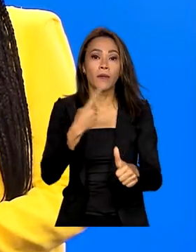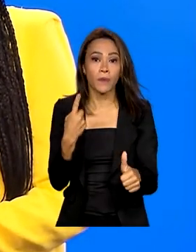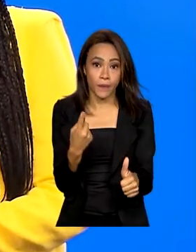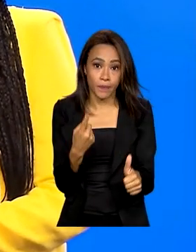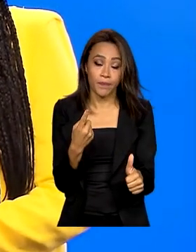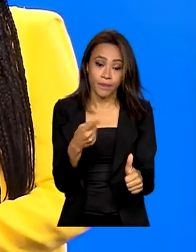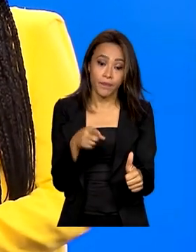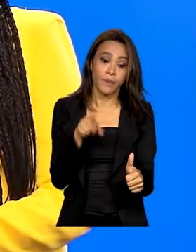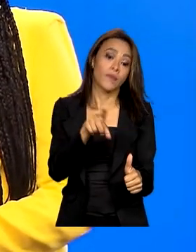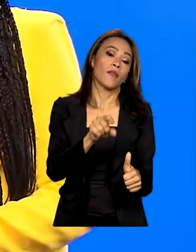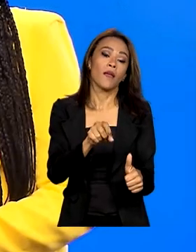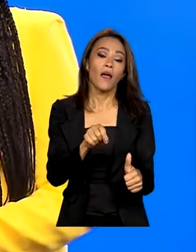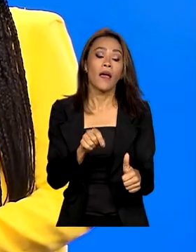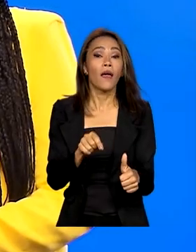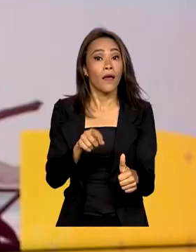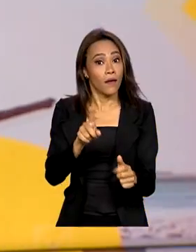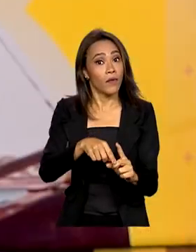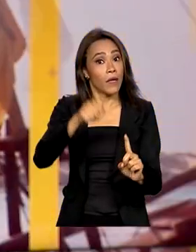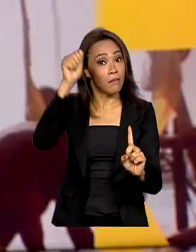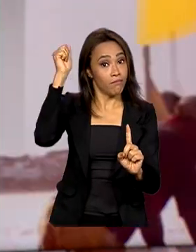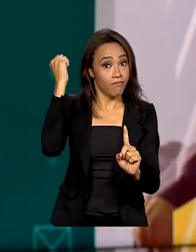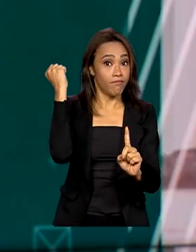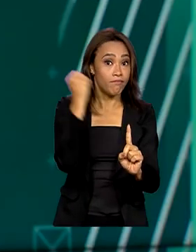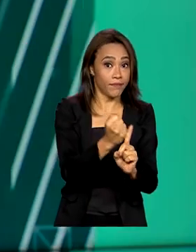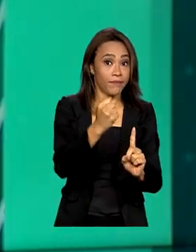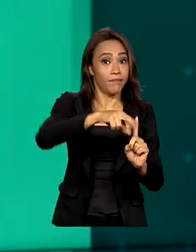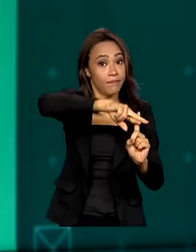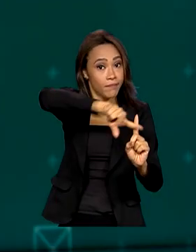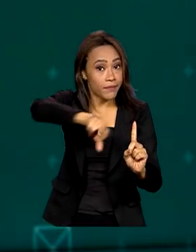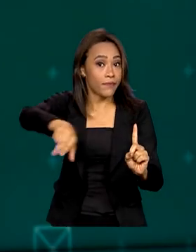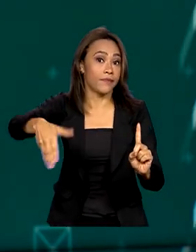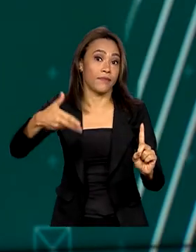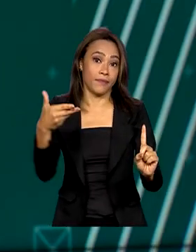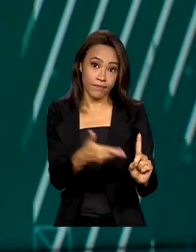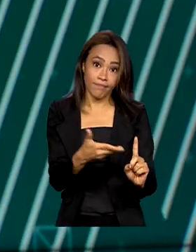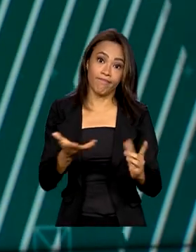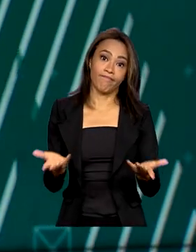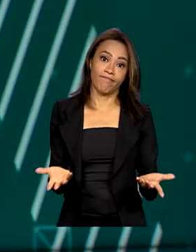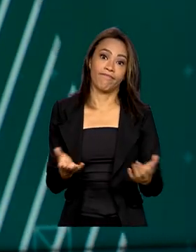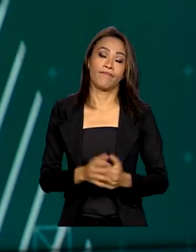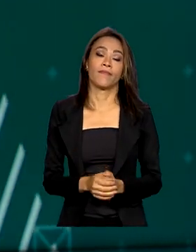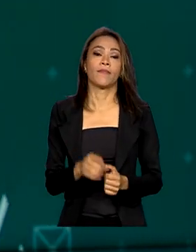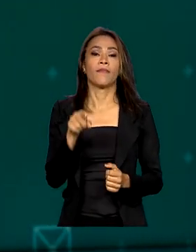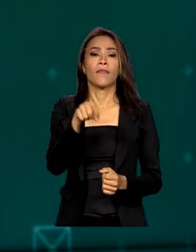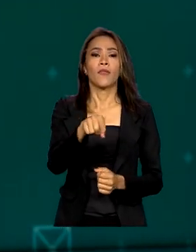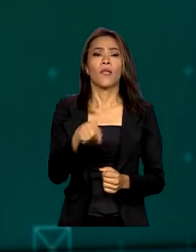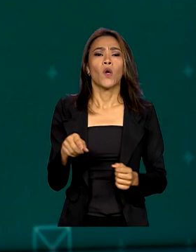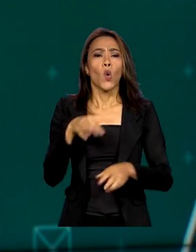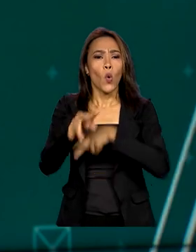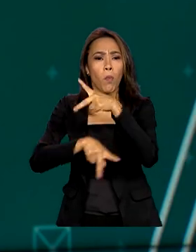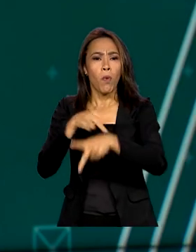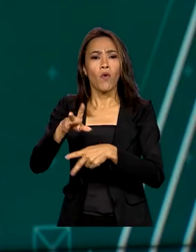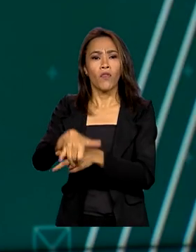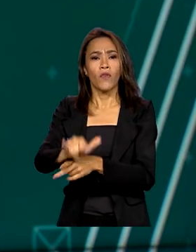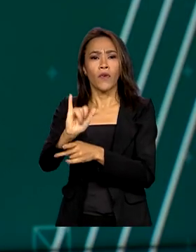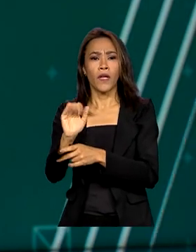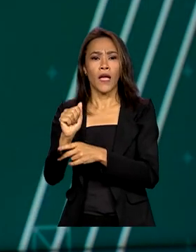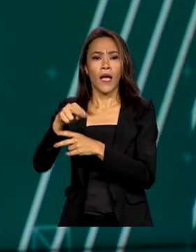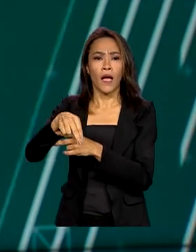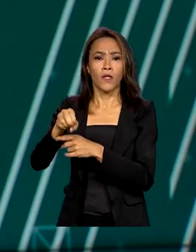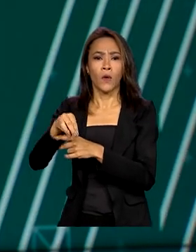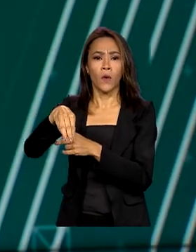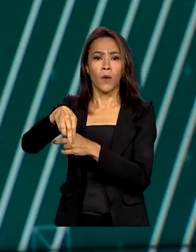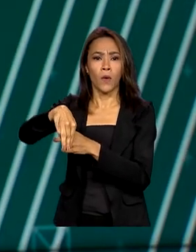tendente à configuração de genocídio. Após a divulgação da situação do povo Yanomami, somente entre domingo e